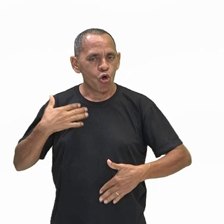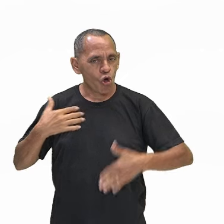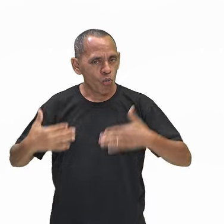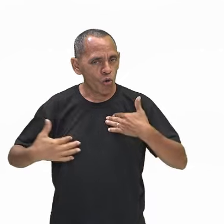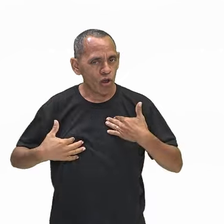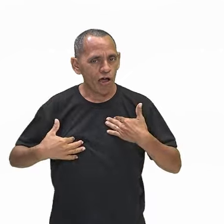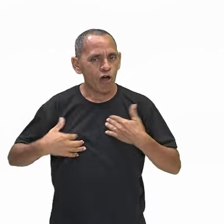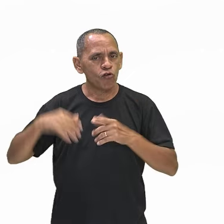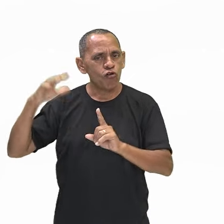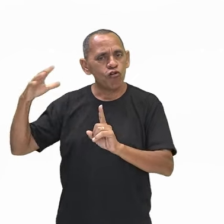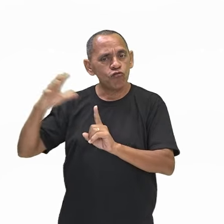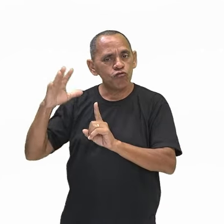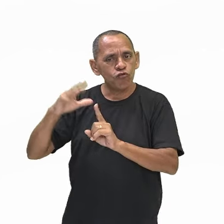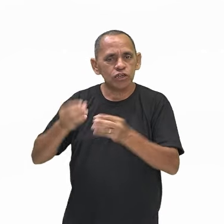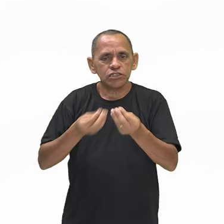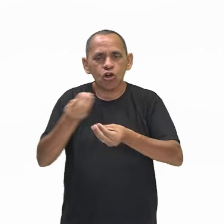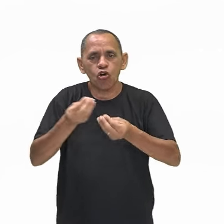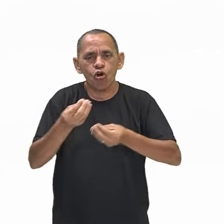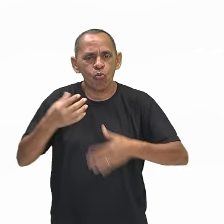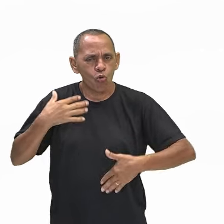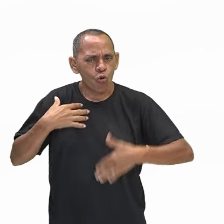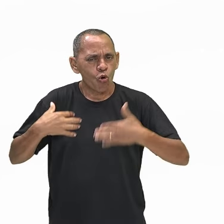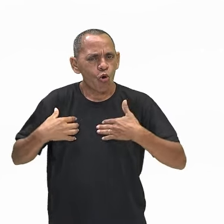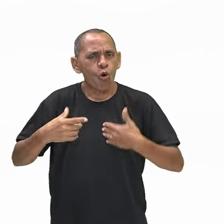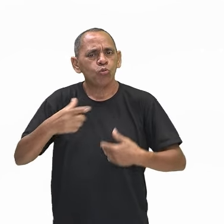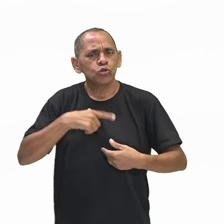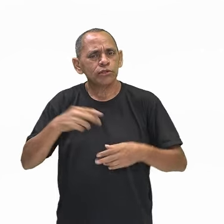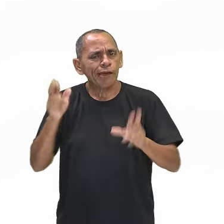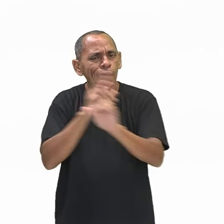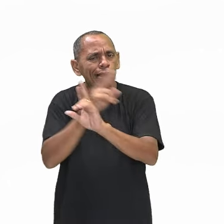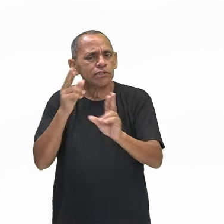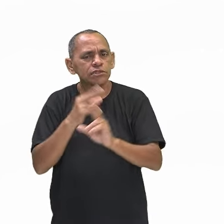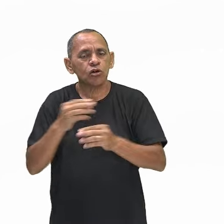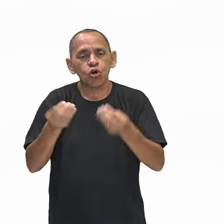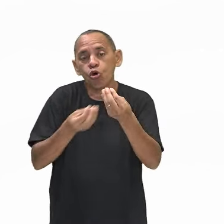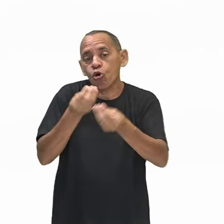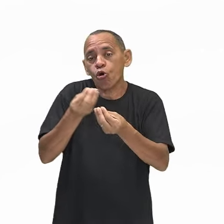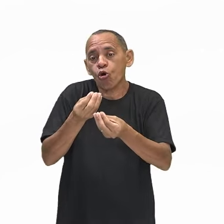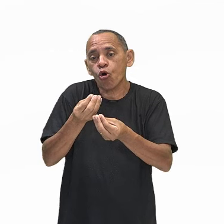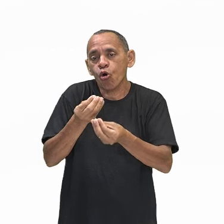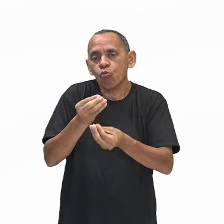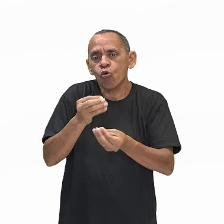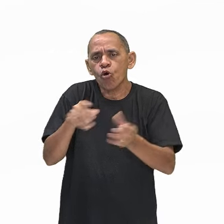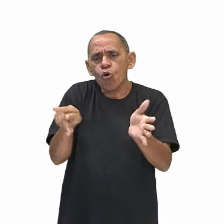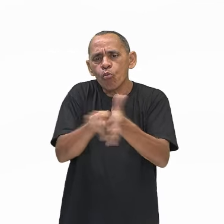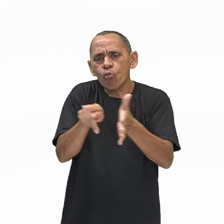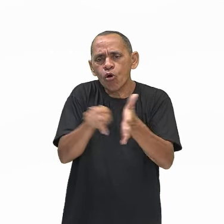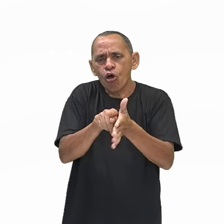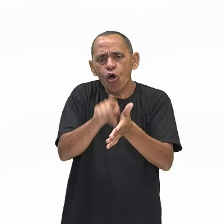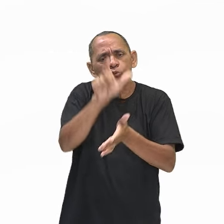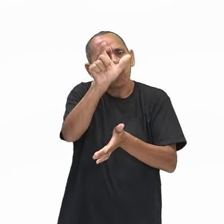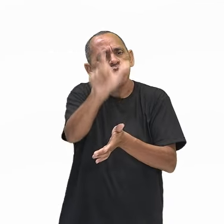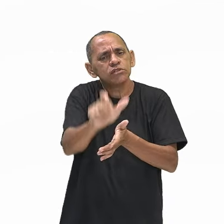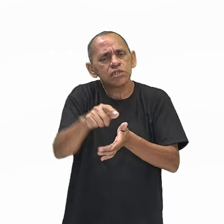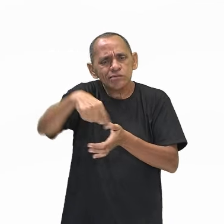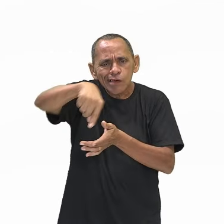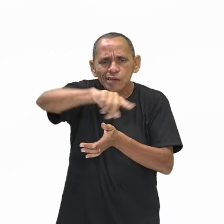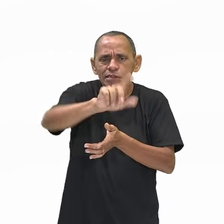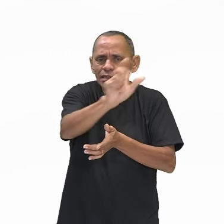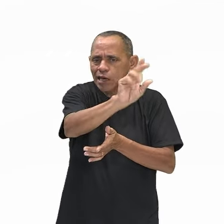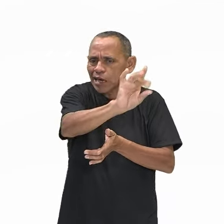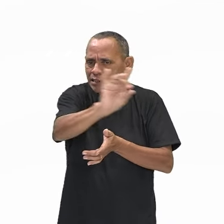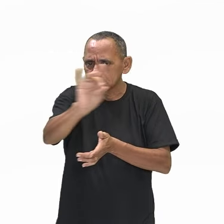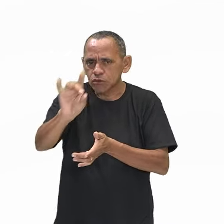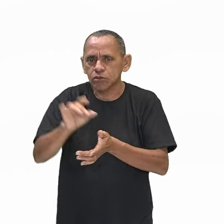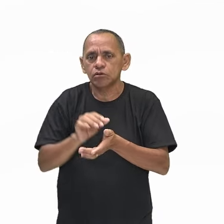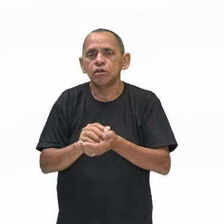Como você se relaciona com o seu corpo? É uma pergunta que eu faço para vocês também analisarem, perguntarem aí para